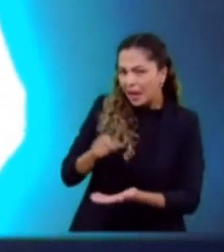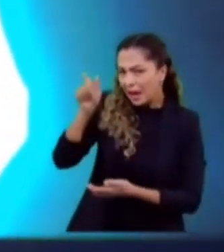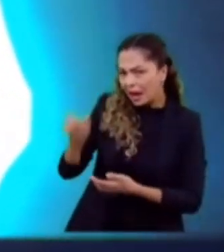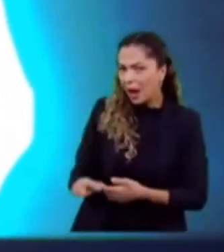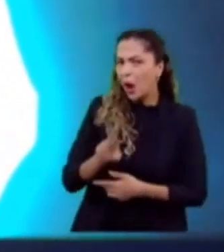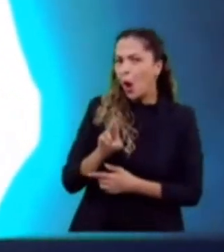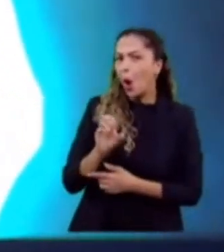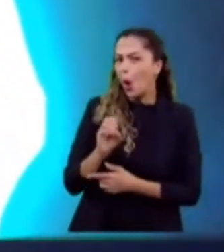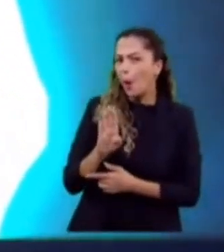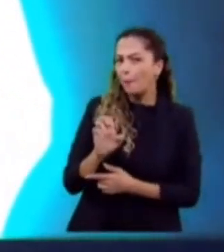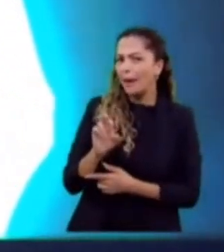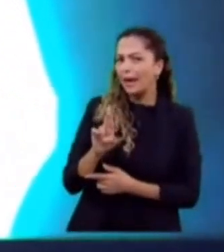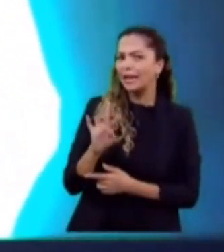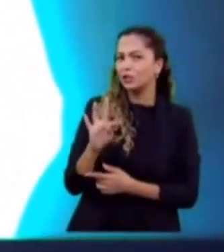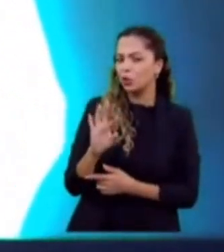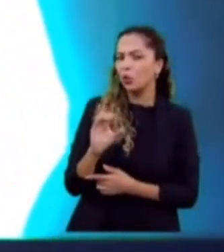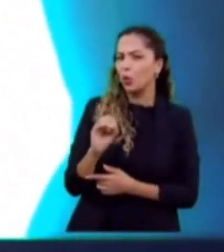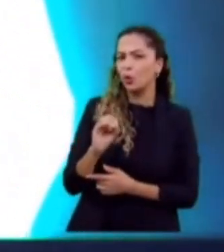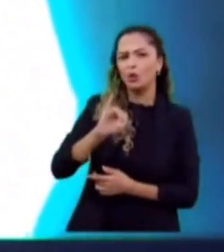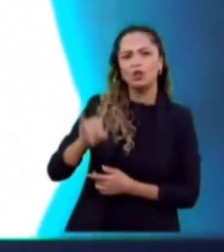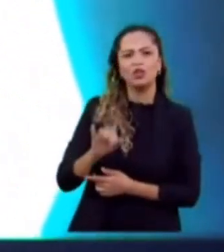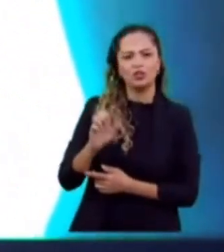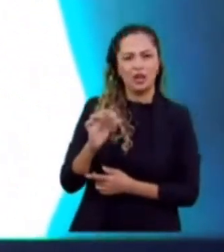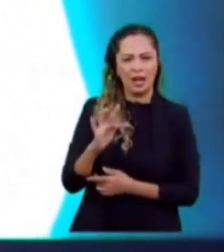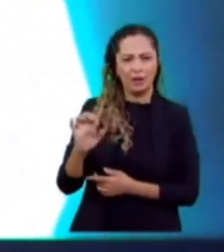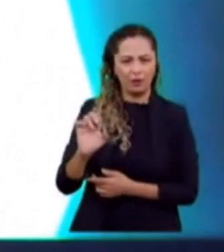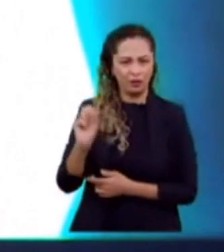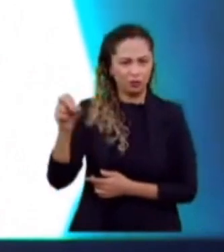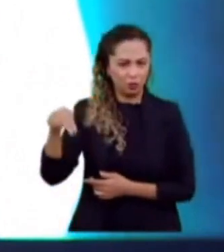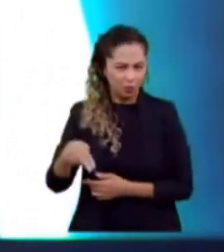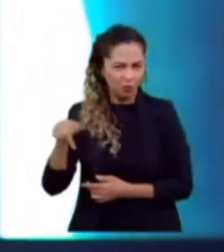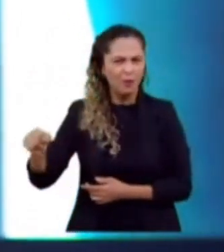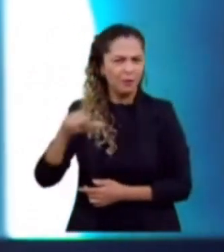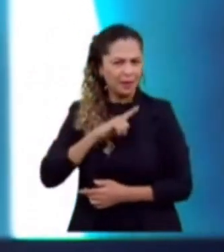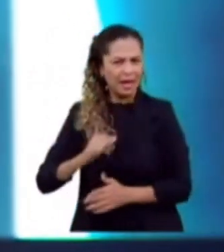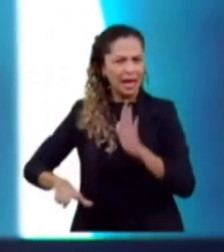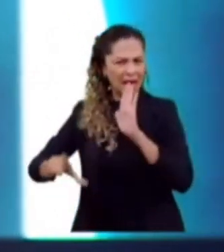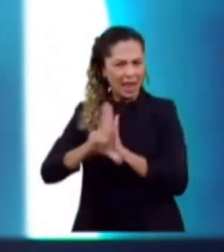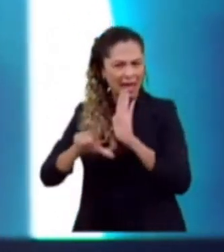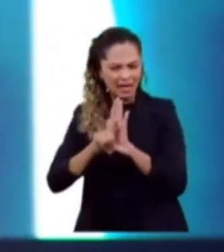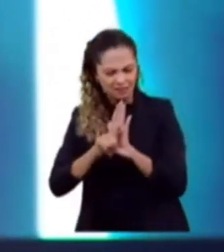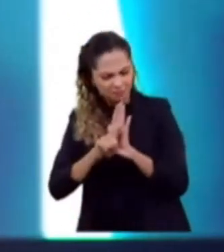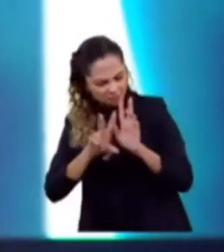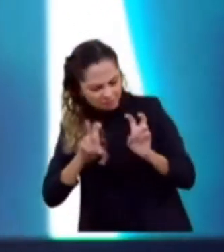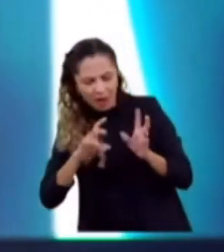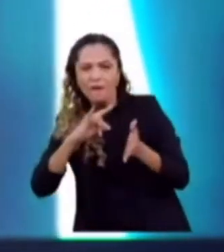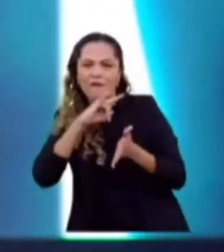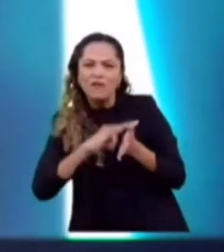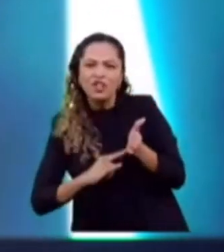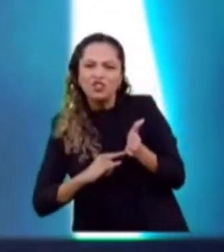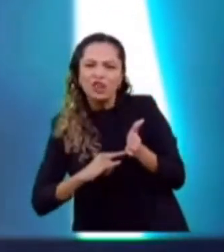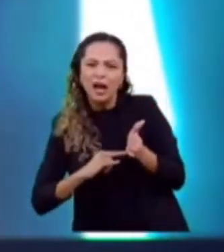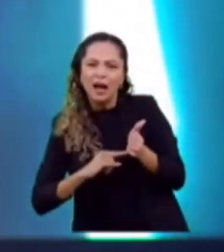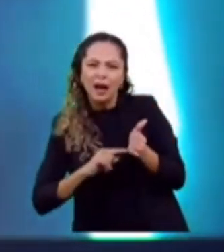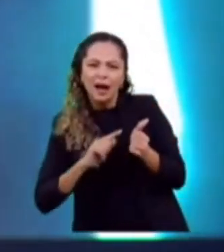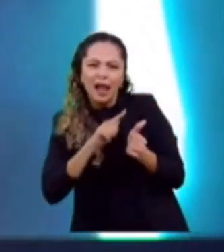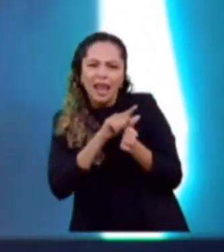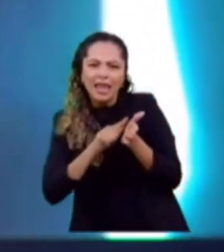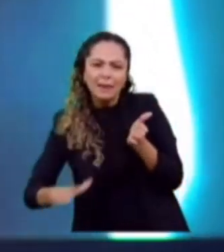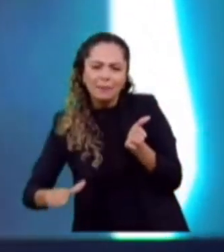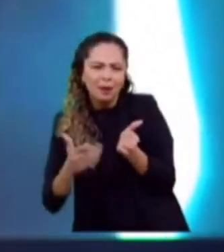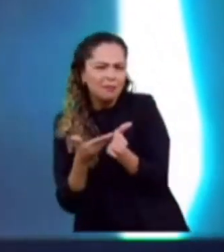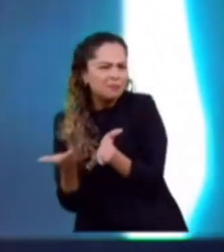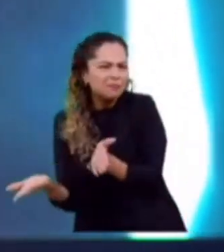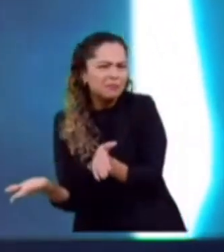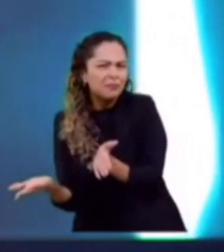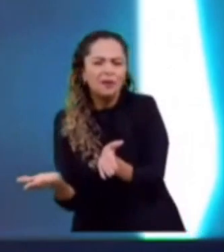limpa e que isso o impede. Essa lei deveria valer para todos os candidatos, então? Por que o candidato, o senhor Luiz Inácio